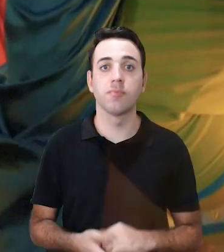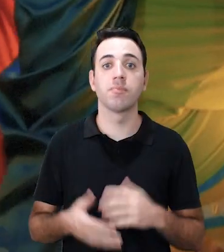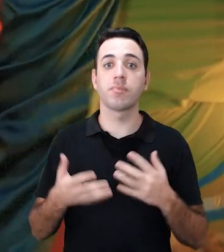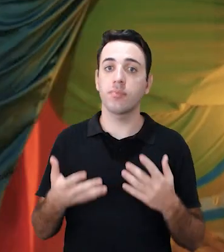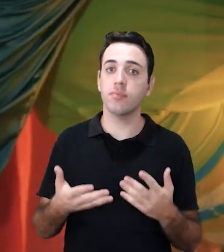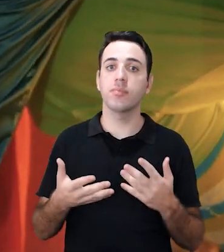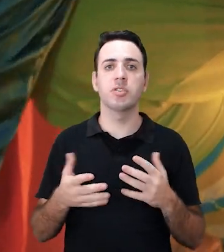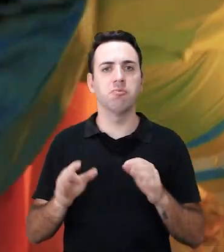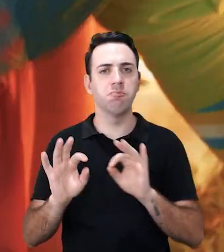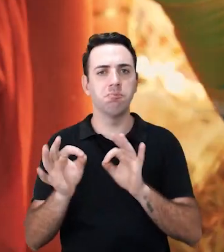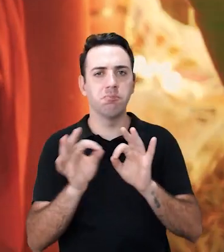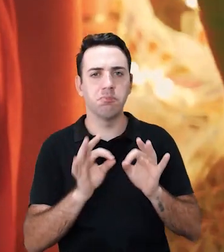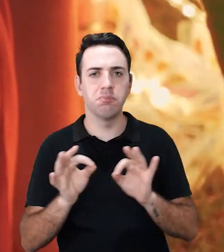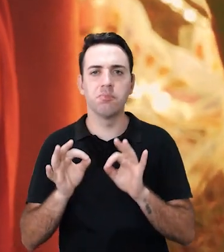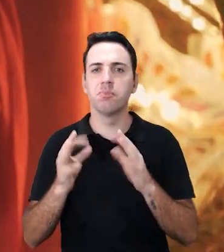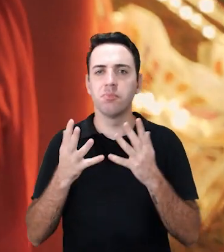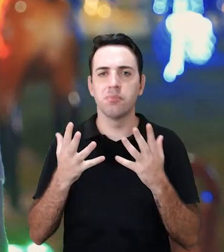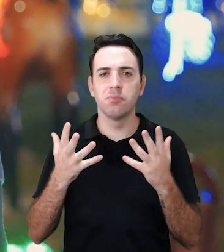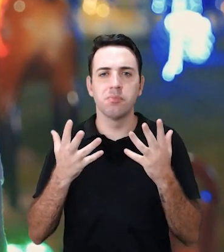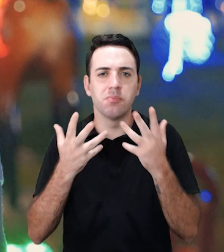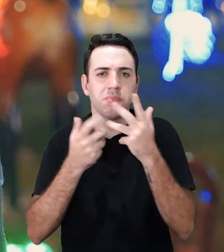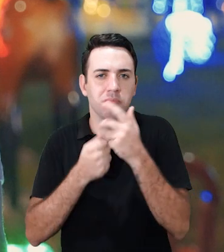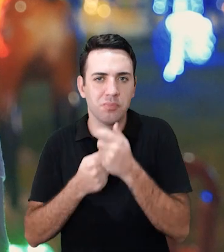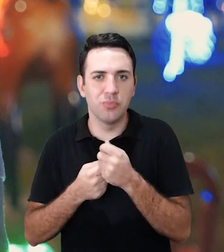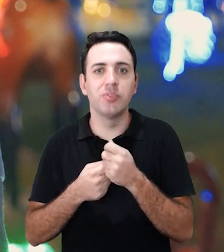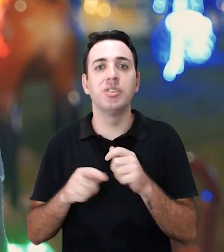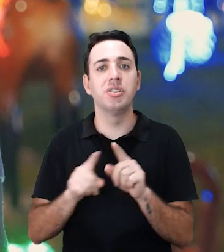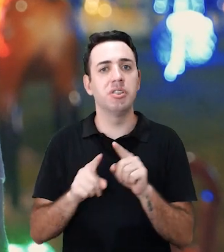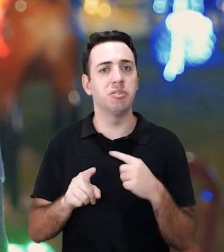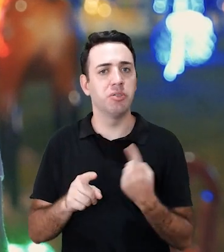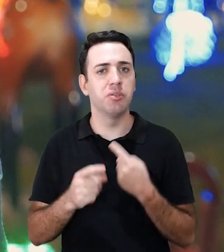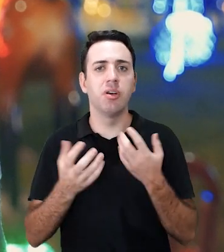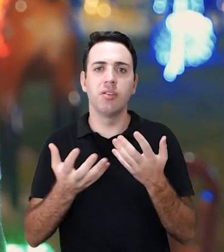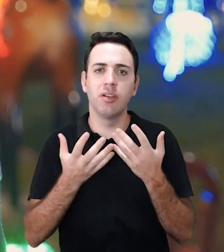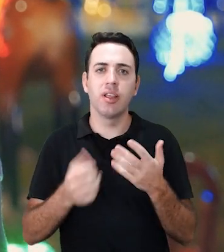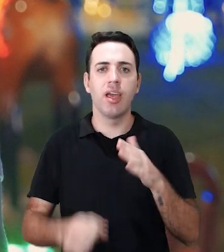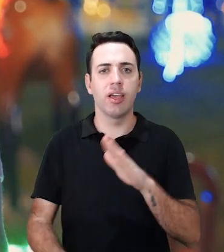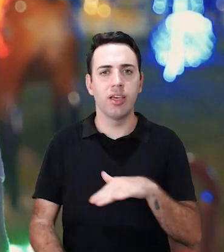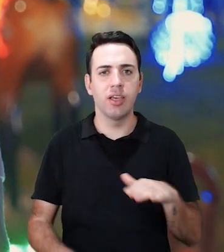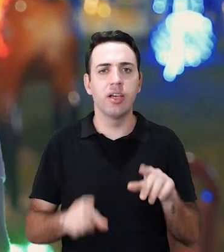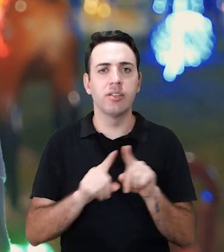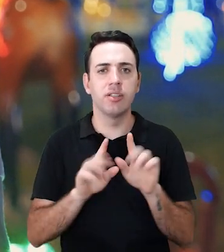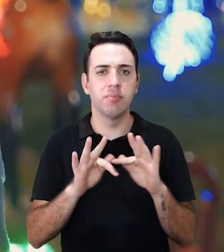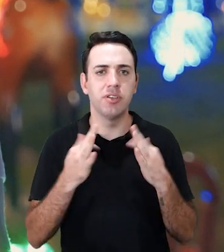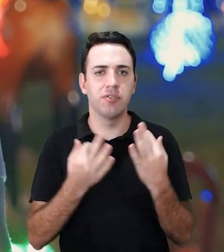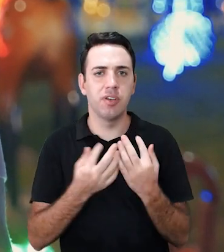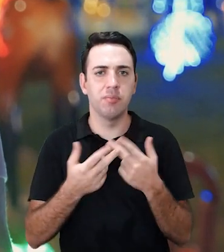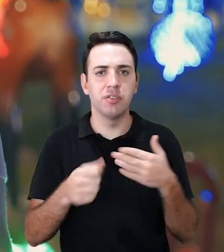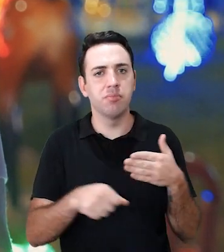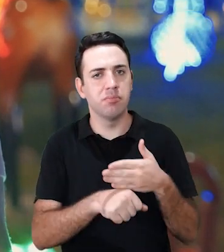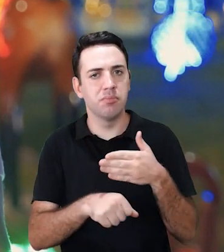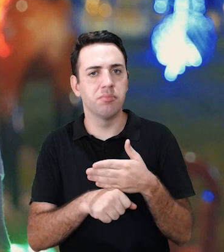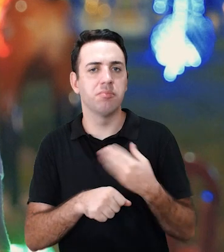Ah, então, a decoração em si, ela é muito bonita. E a gente procura trazer as crianças, né? Os pais. Eu já não